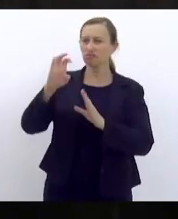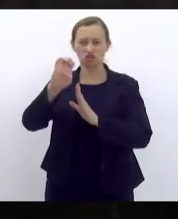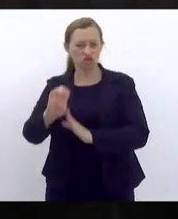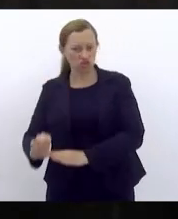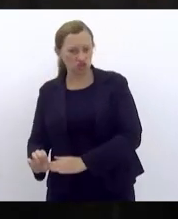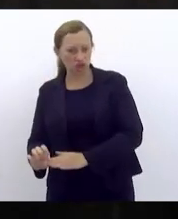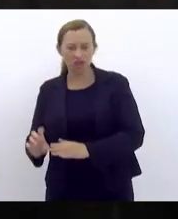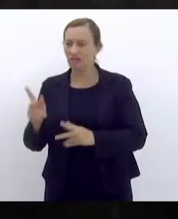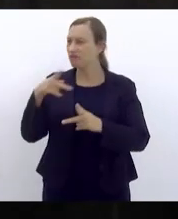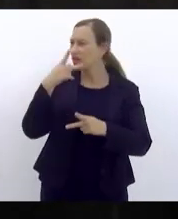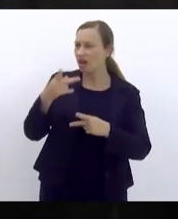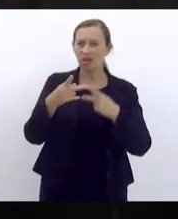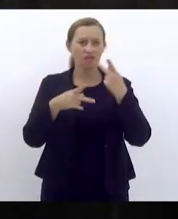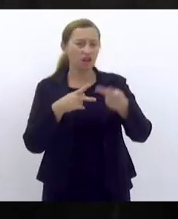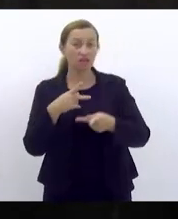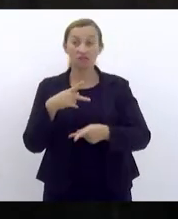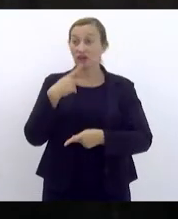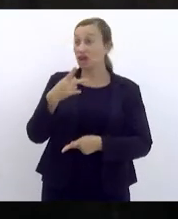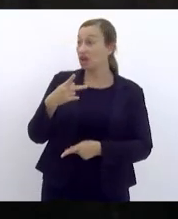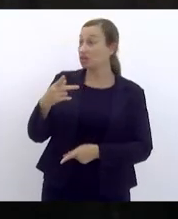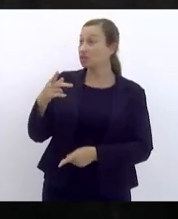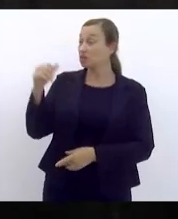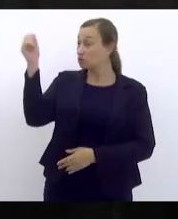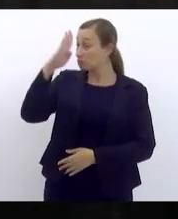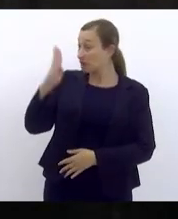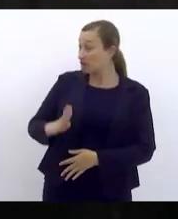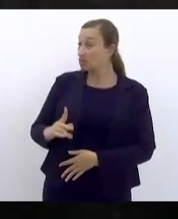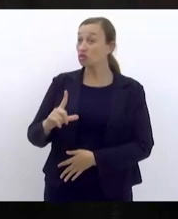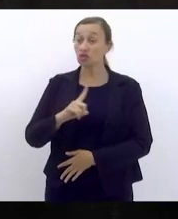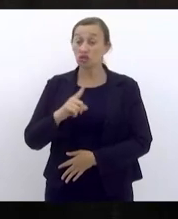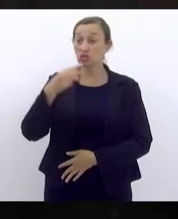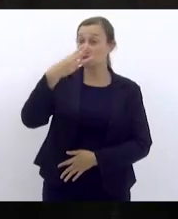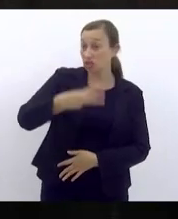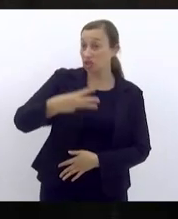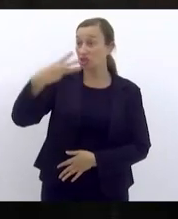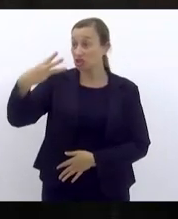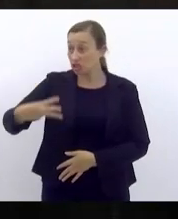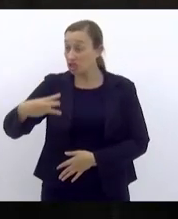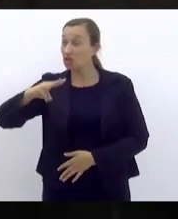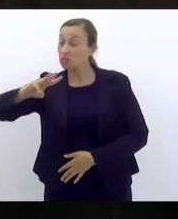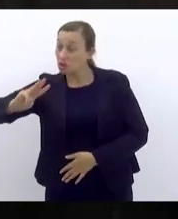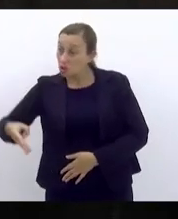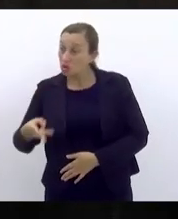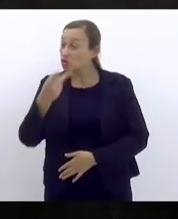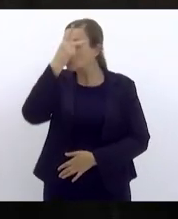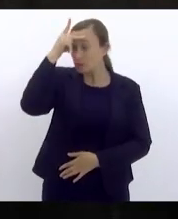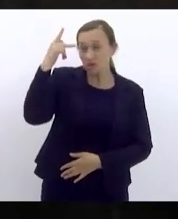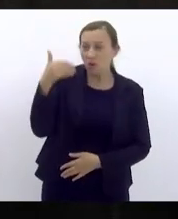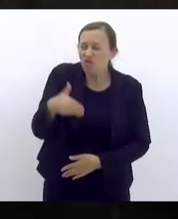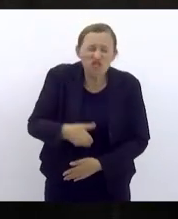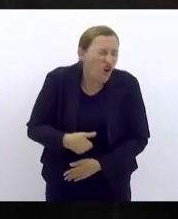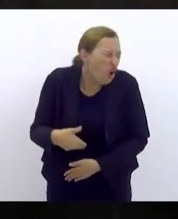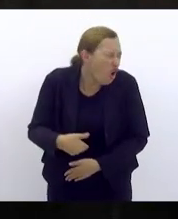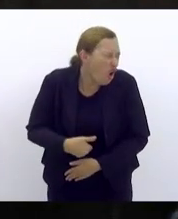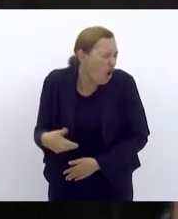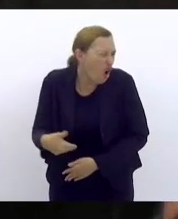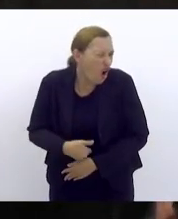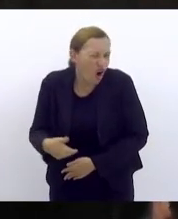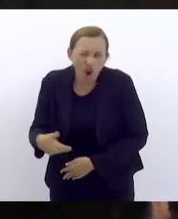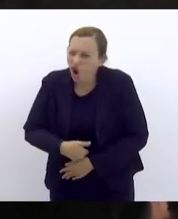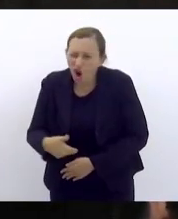dizendo que no Brasil nós tínhamos 33 milhões de pessoas passando fome